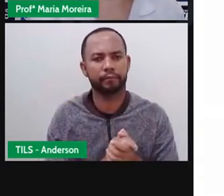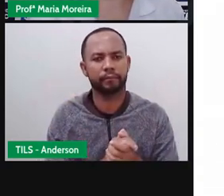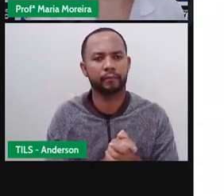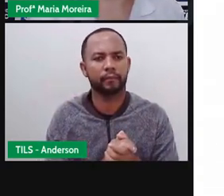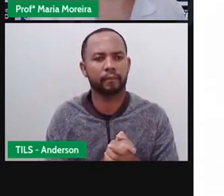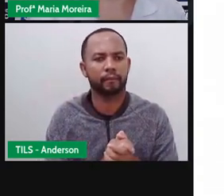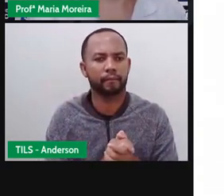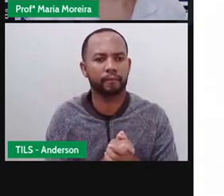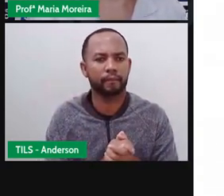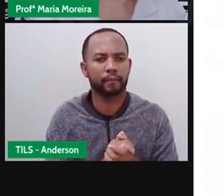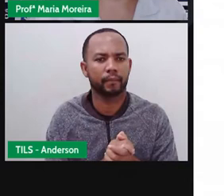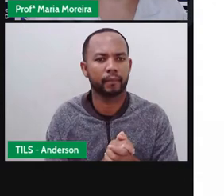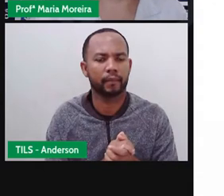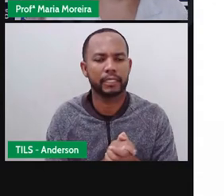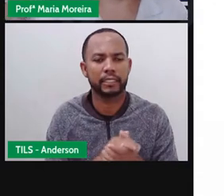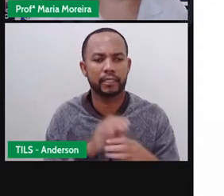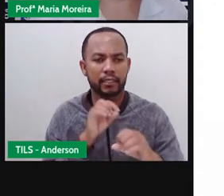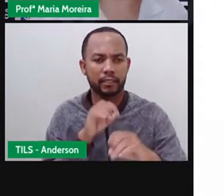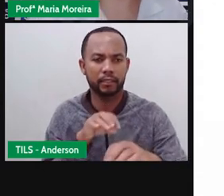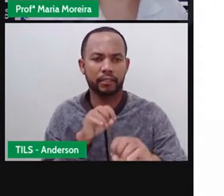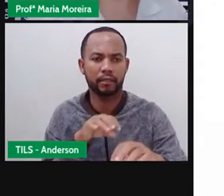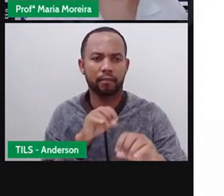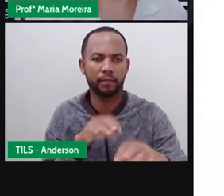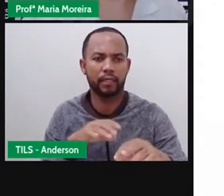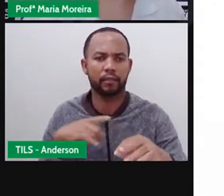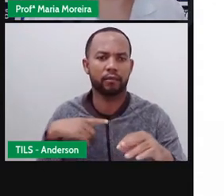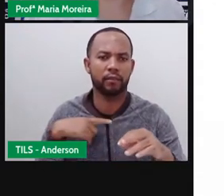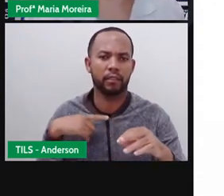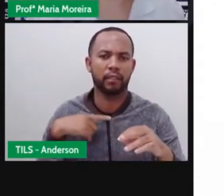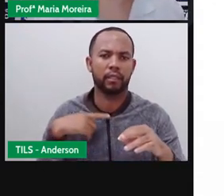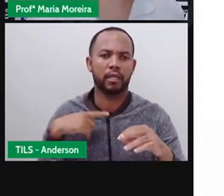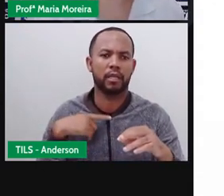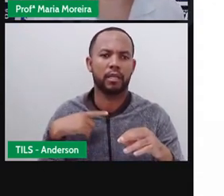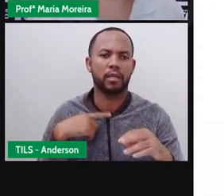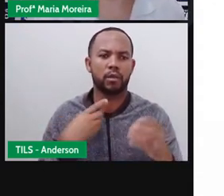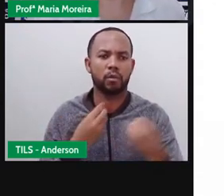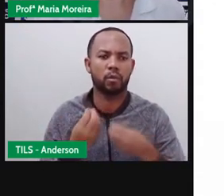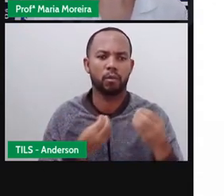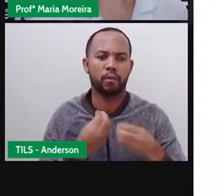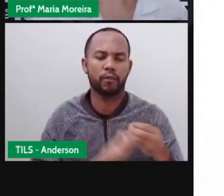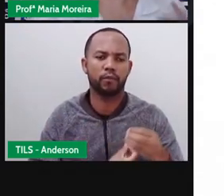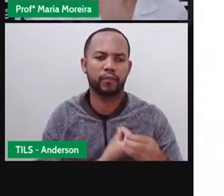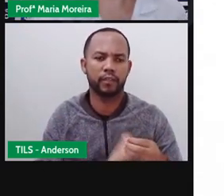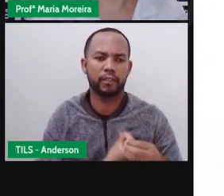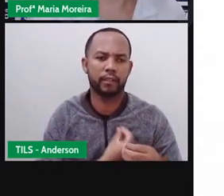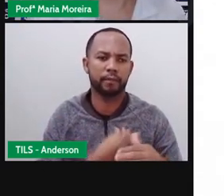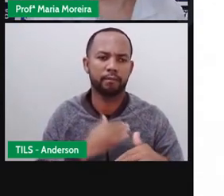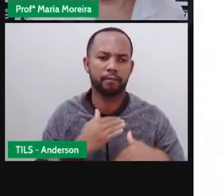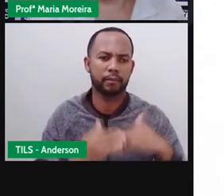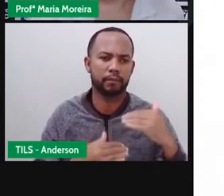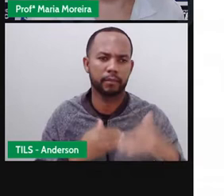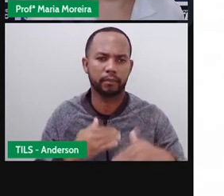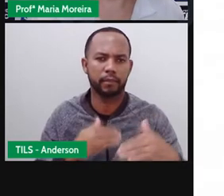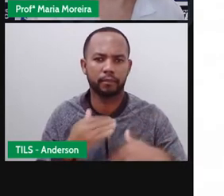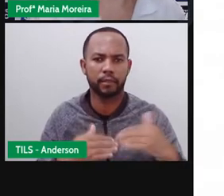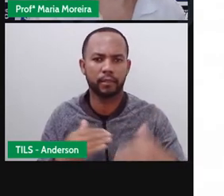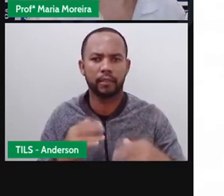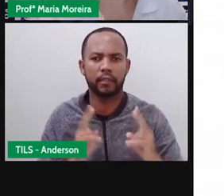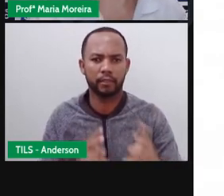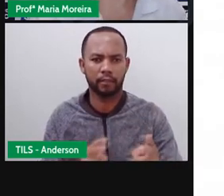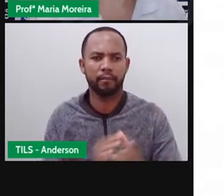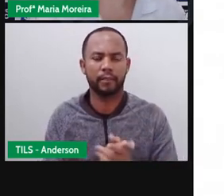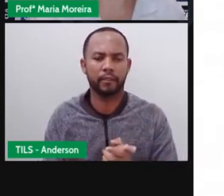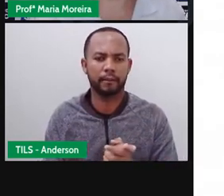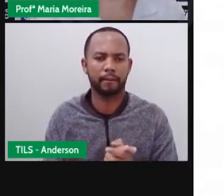ensinamento. E esse ensinamento vai ter relação com o quê? Com o cotidiano. Pró, eu não sei o que é cotidiano.